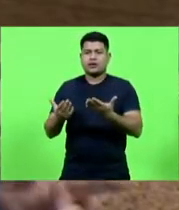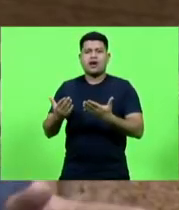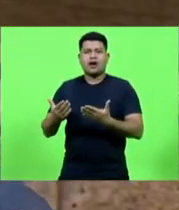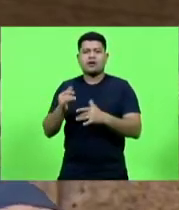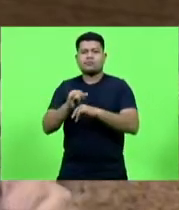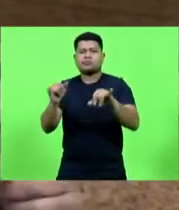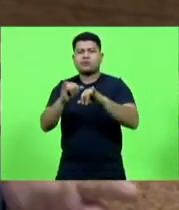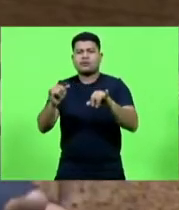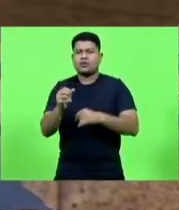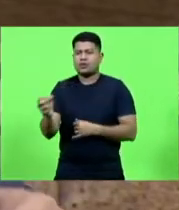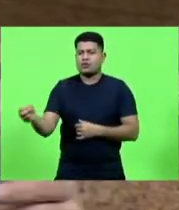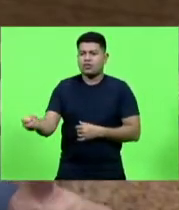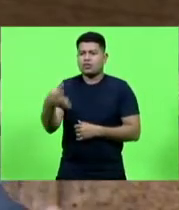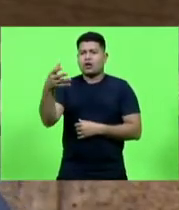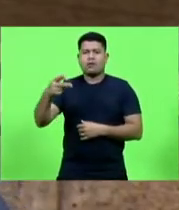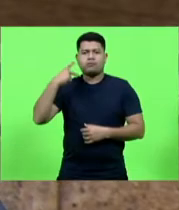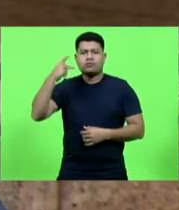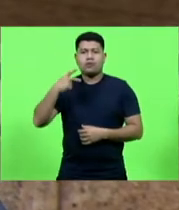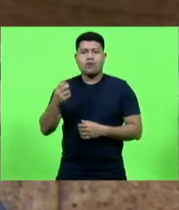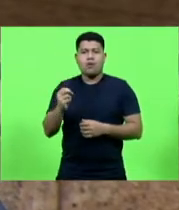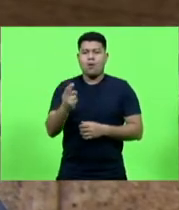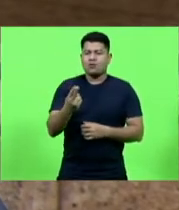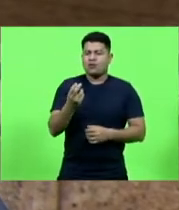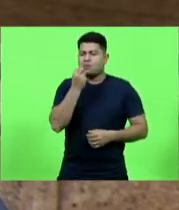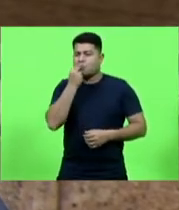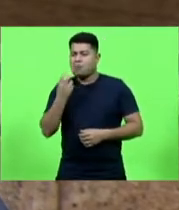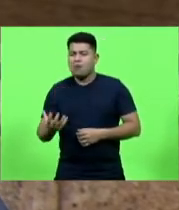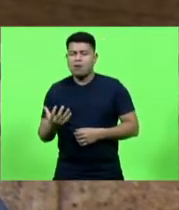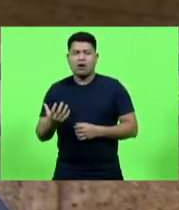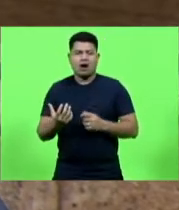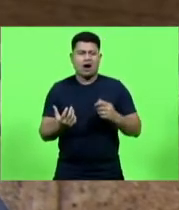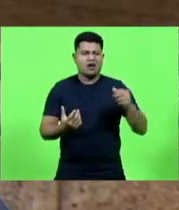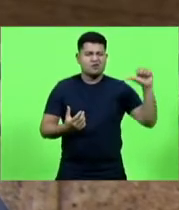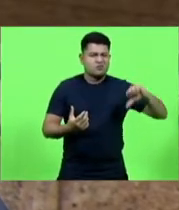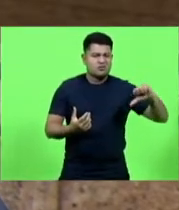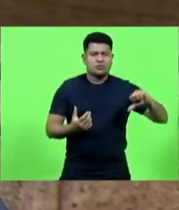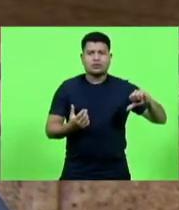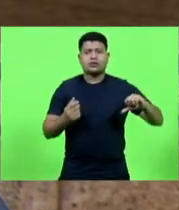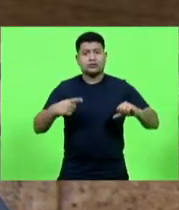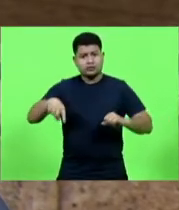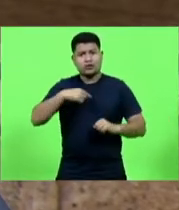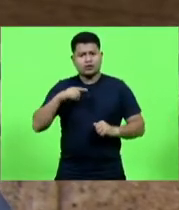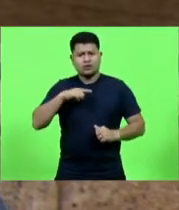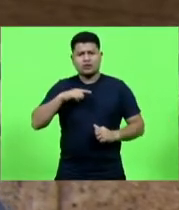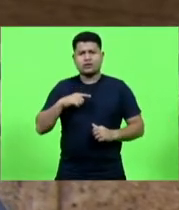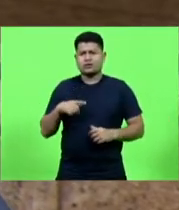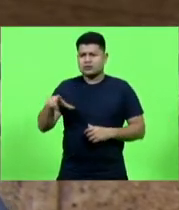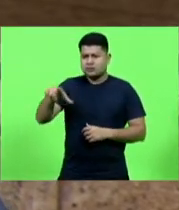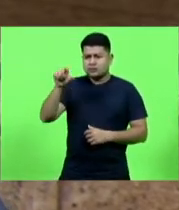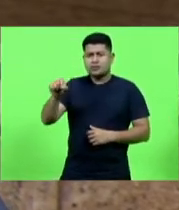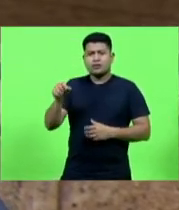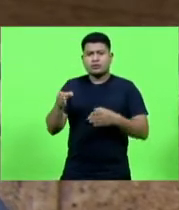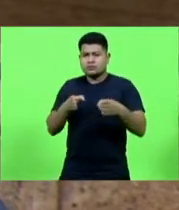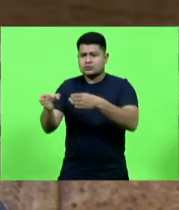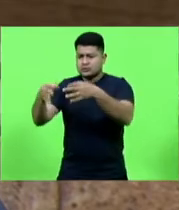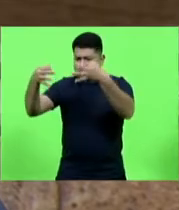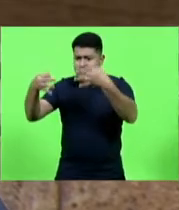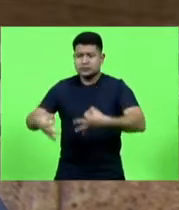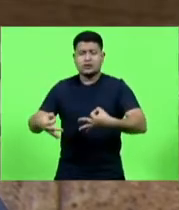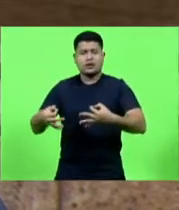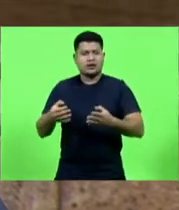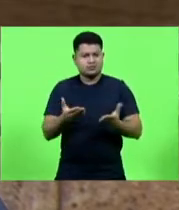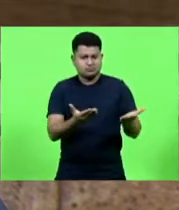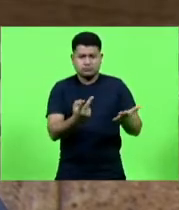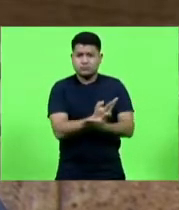boa, só existe boa política e má política. Nós polarizamos sim, nós temos lado, tem o lado do que é certo e o lado daquilo que está